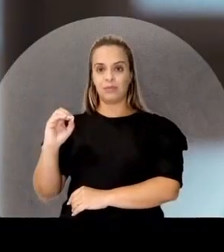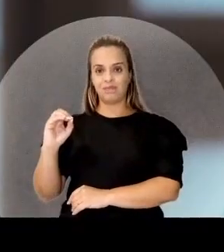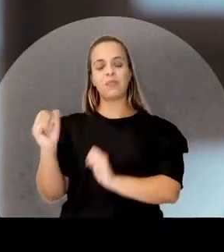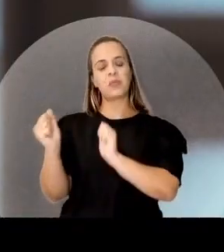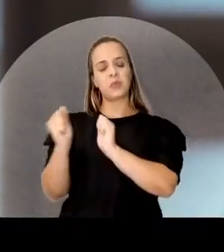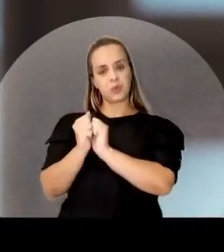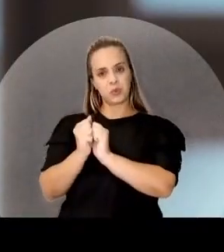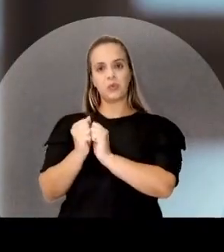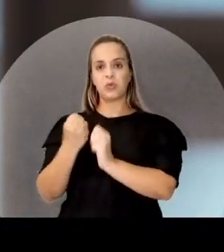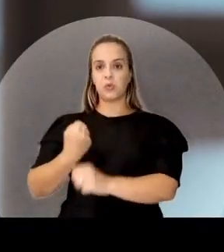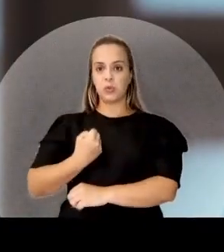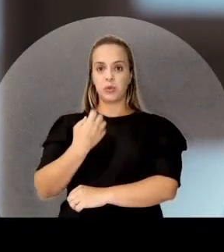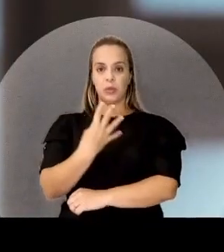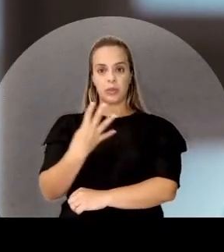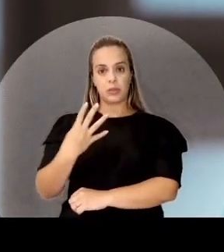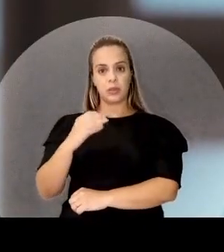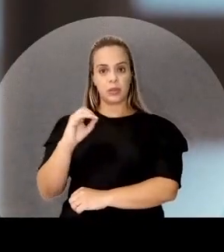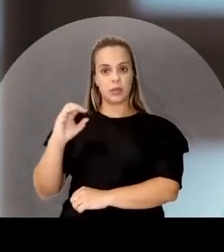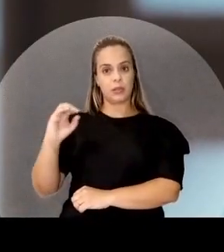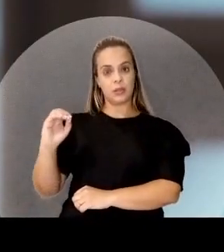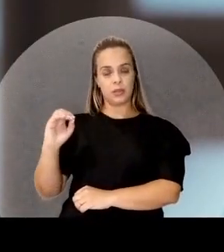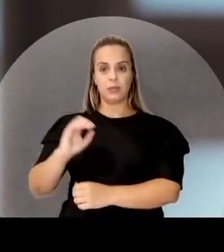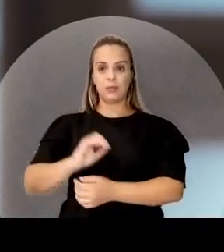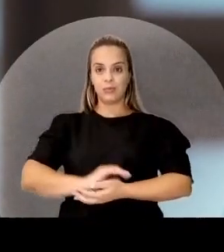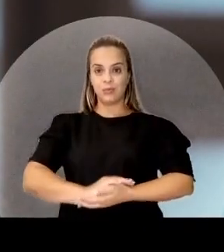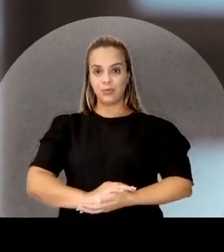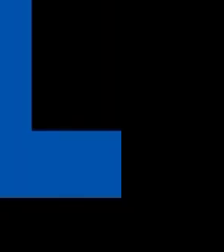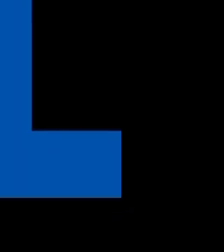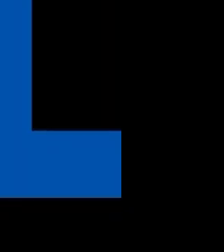Estou com o Fábio 4400